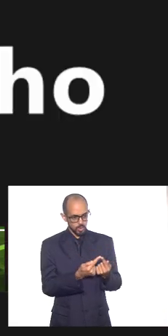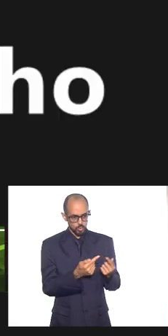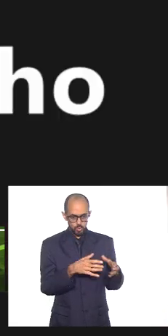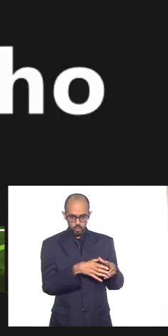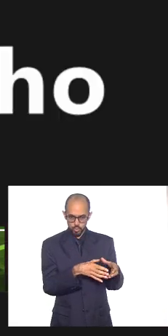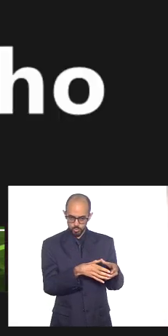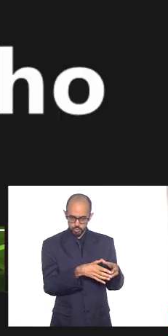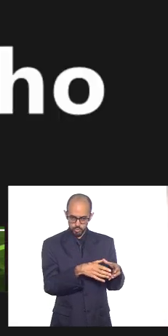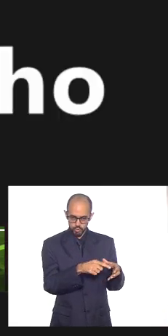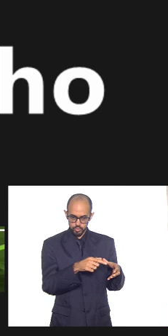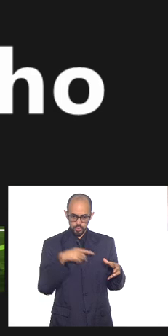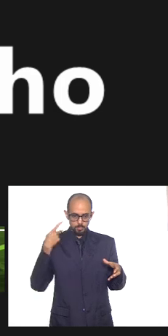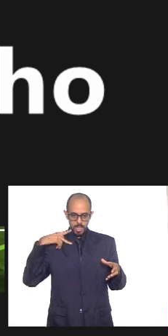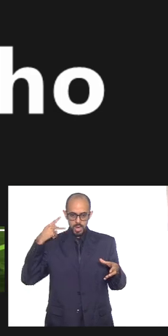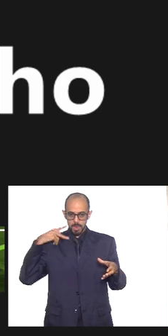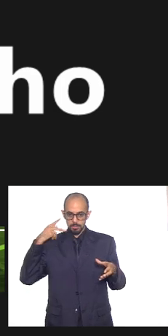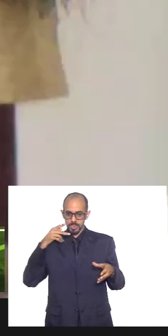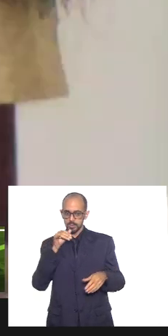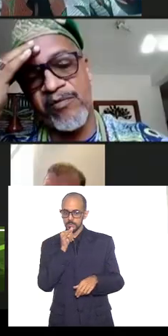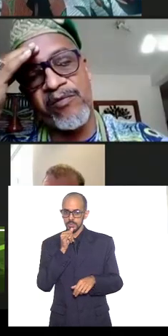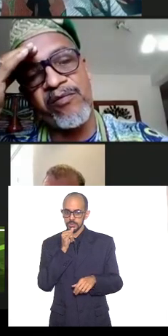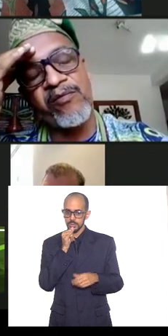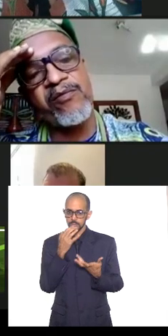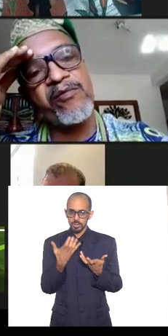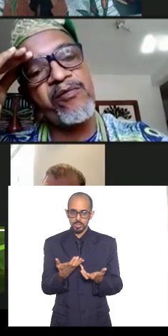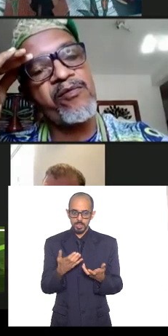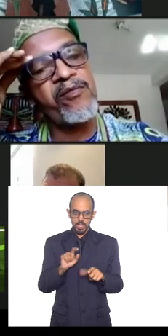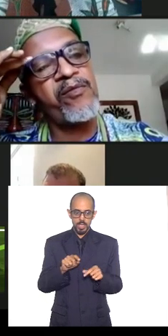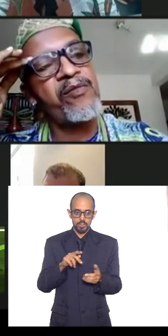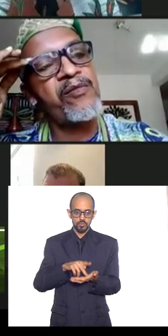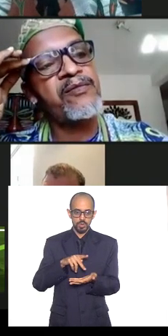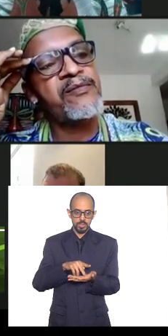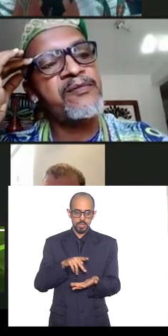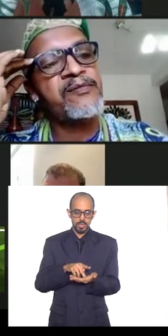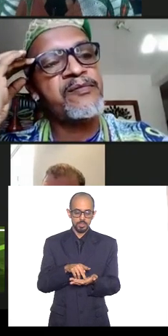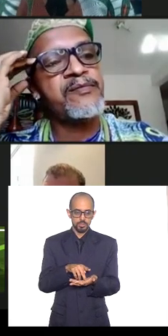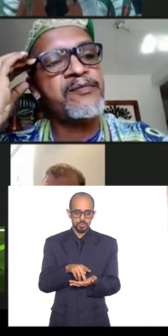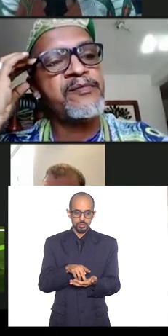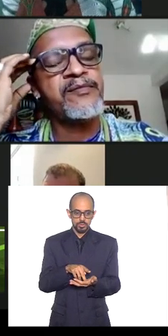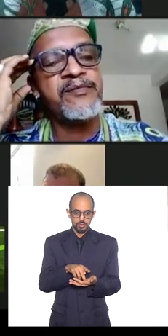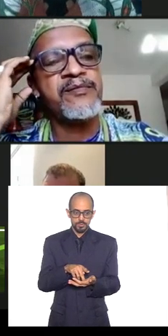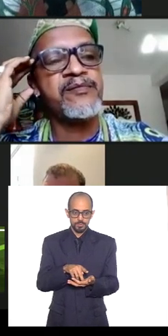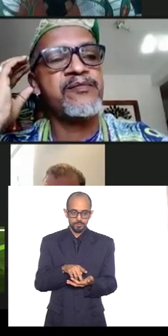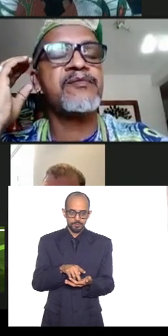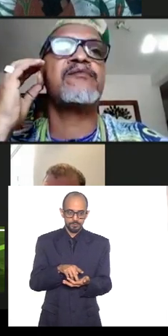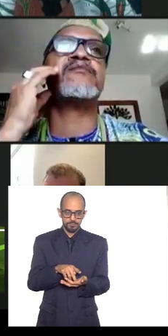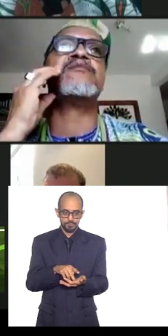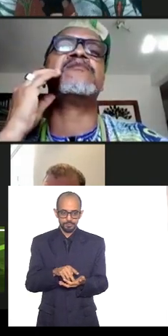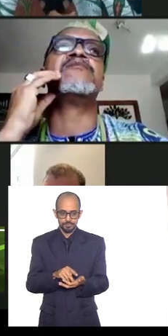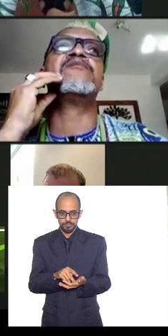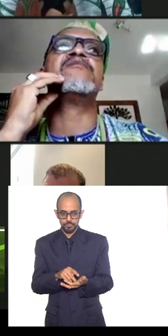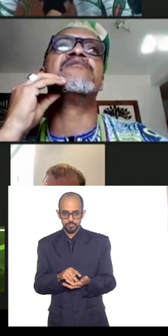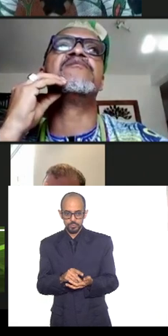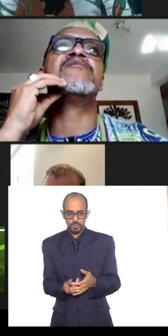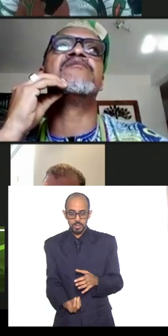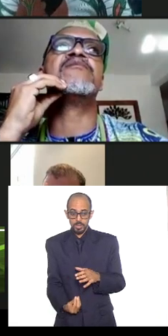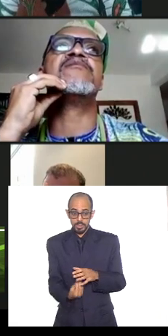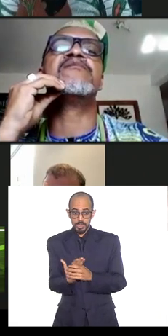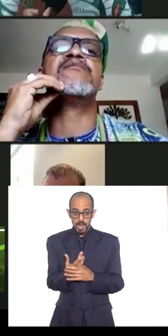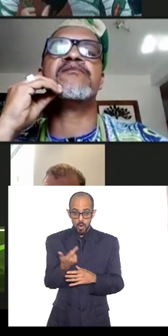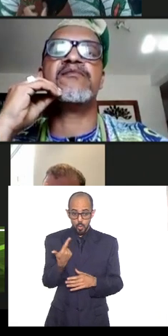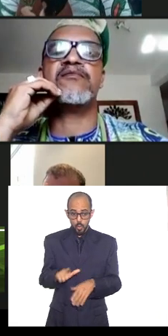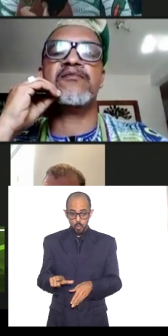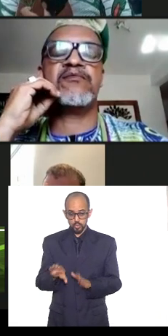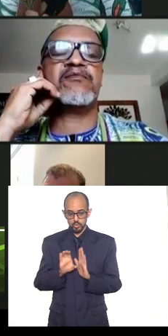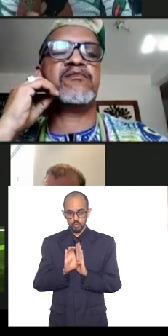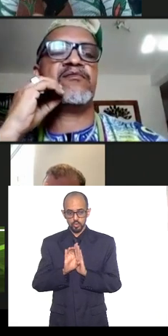parlamento que quer realmente instaurar outros princípios